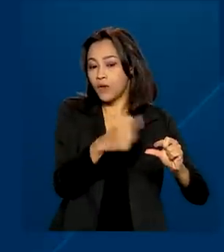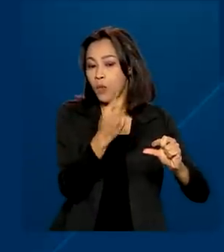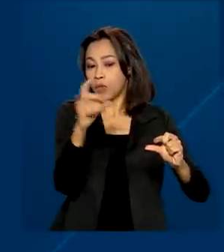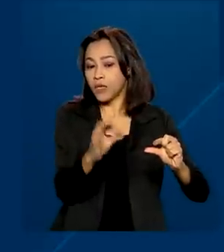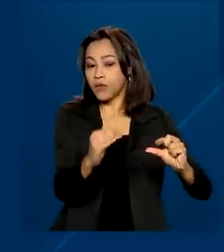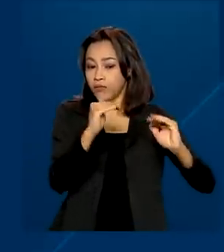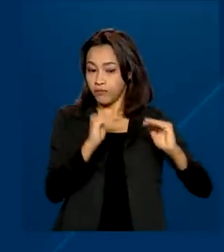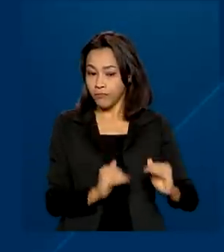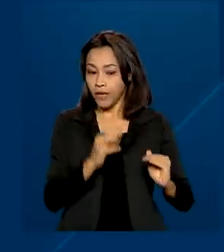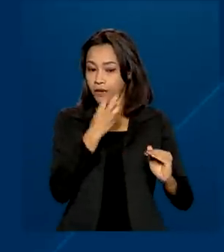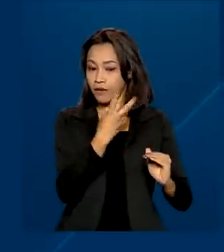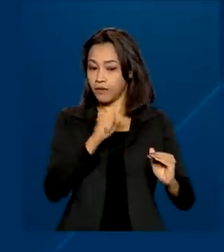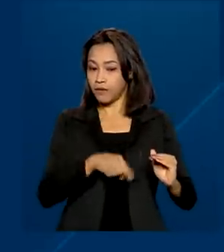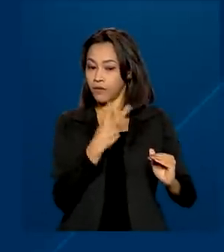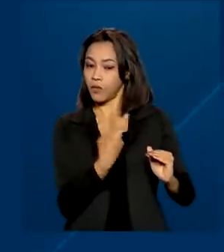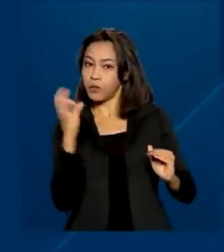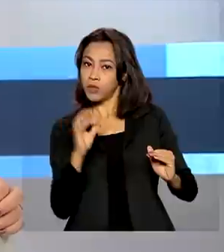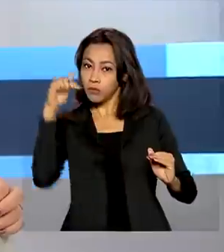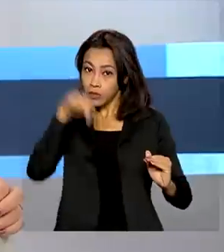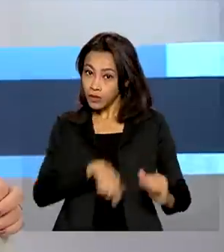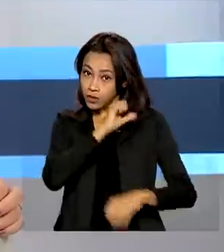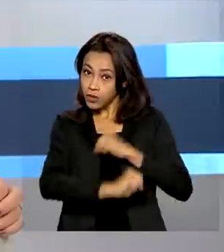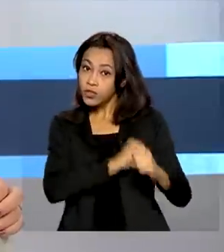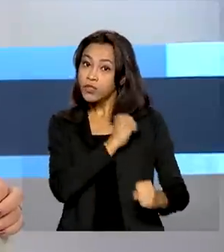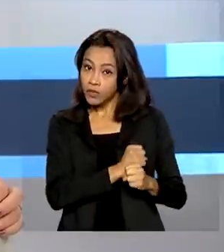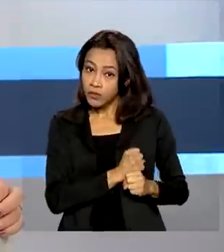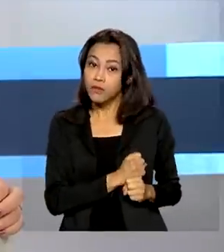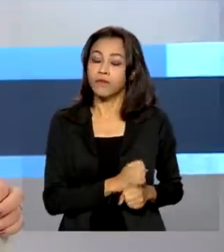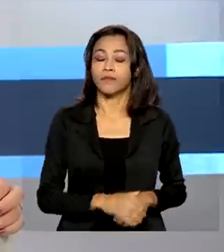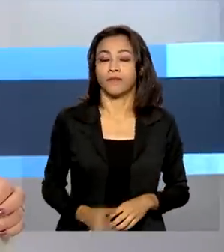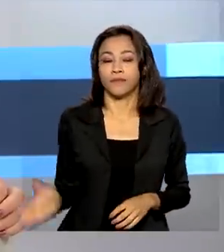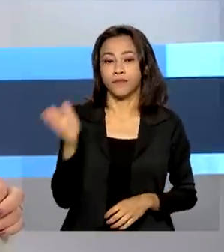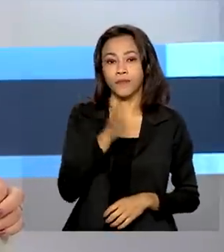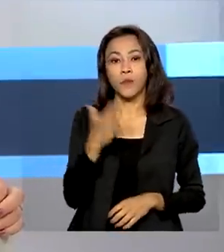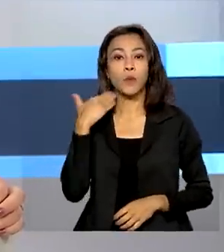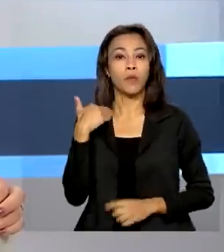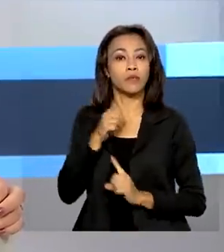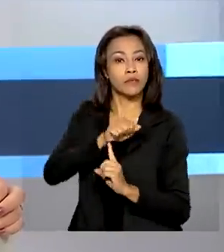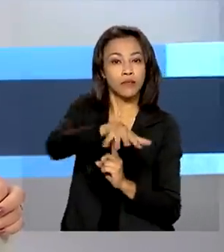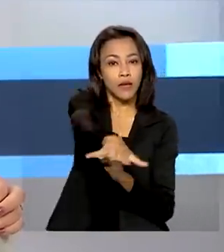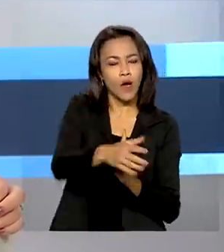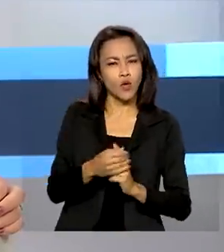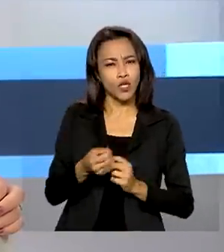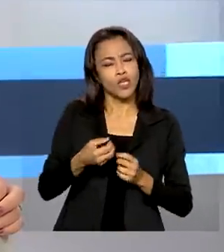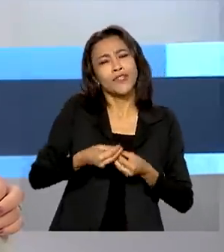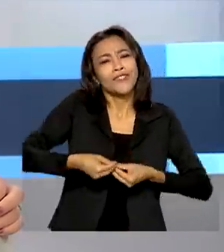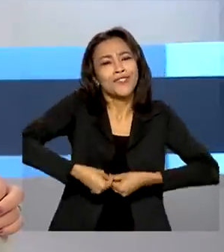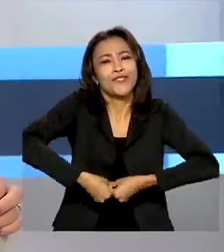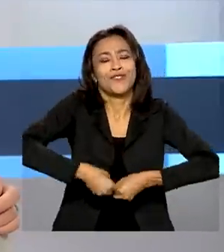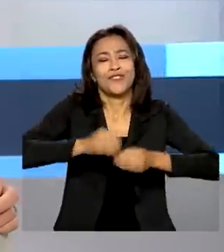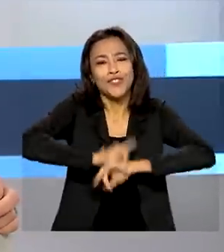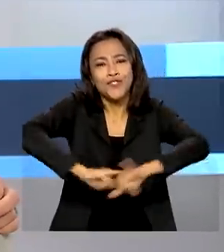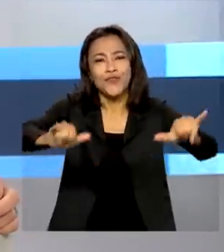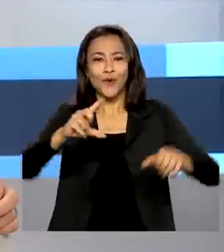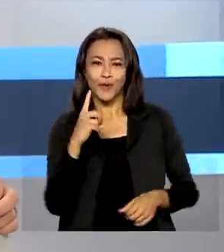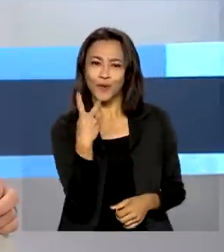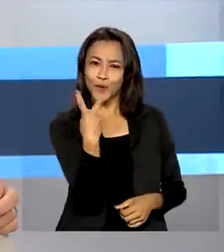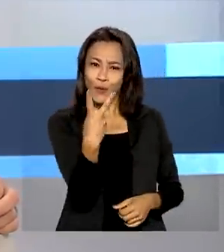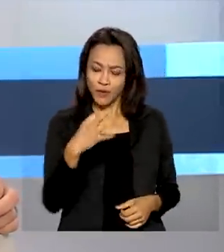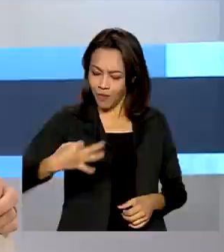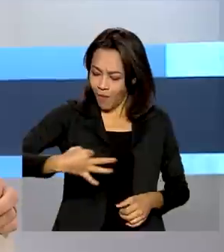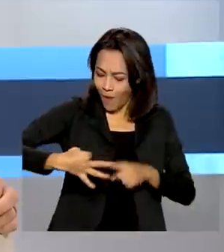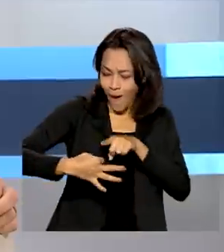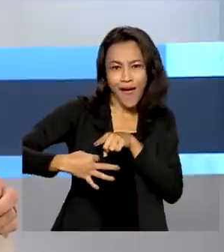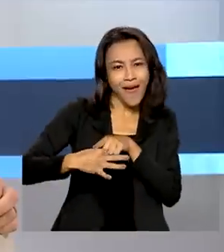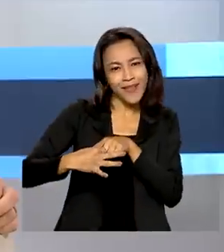3,2% este ano. O Banco Central lançou duas moedas comemorativas dos 200 anos